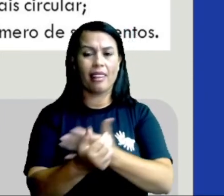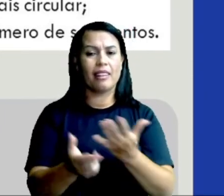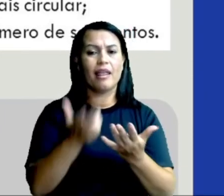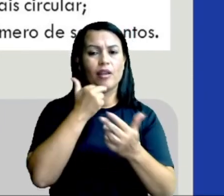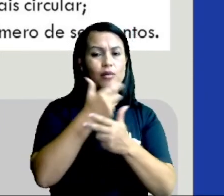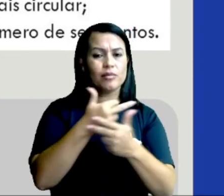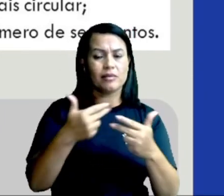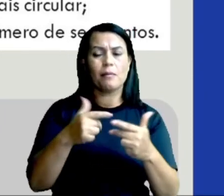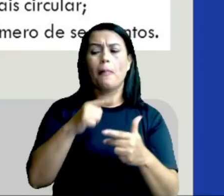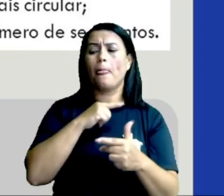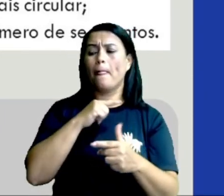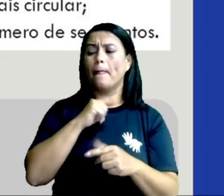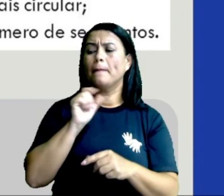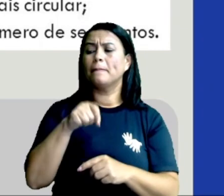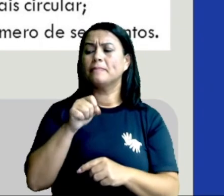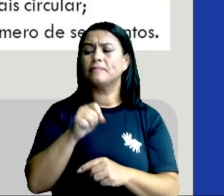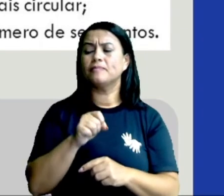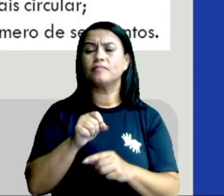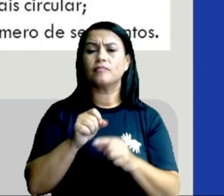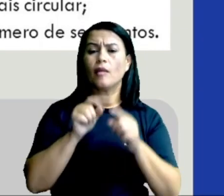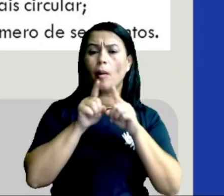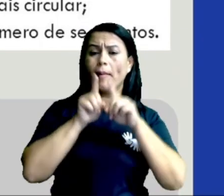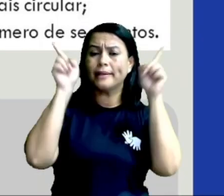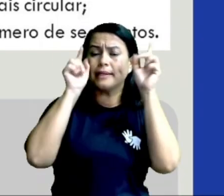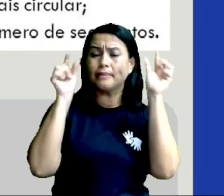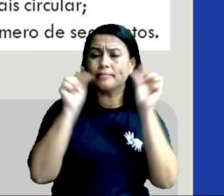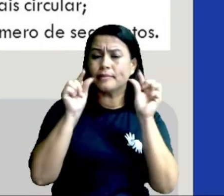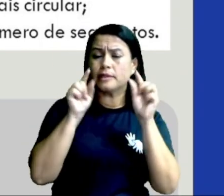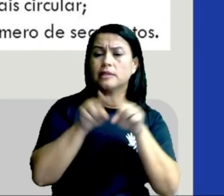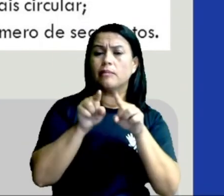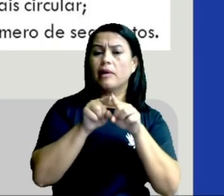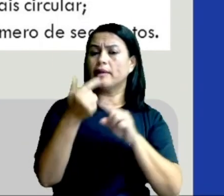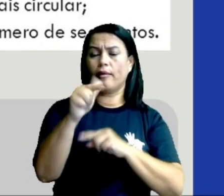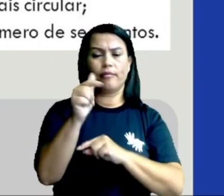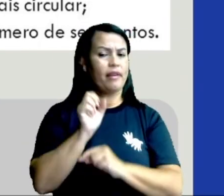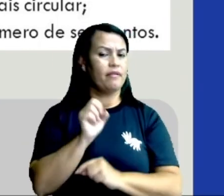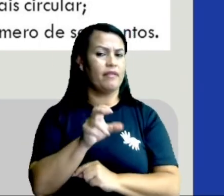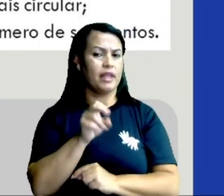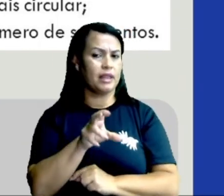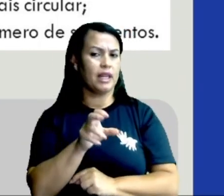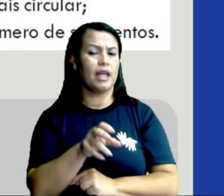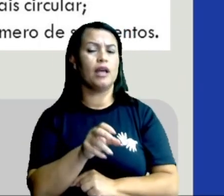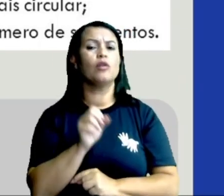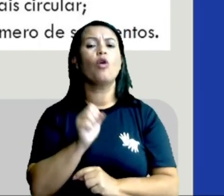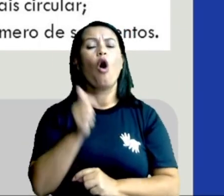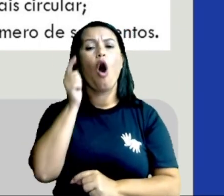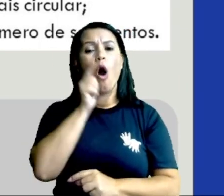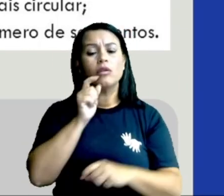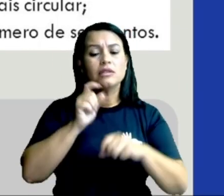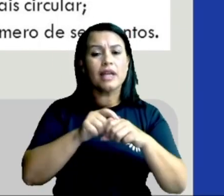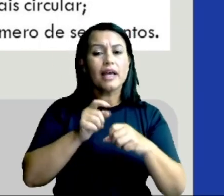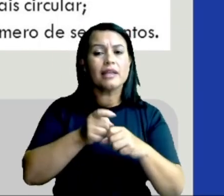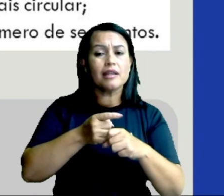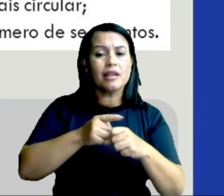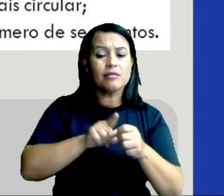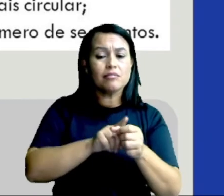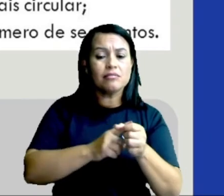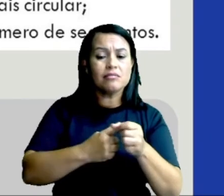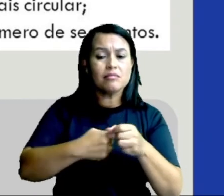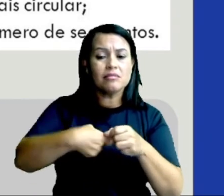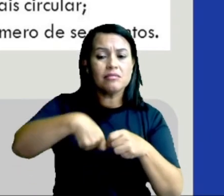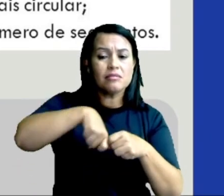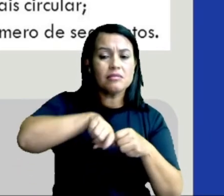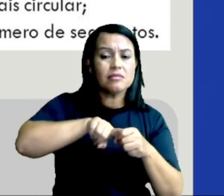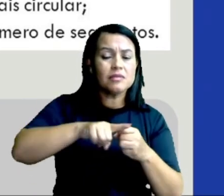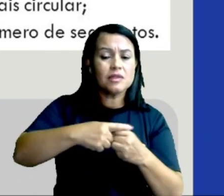Então ele possui um par de anteninhas curtas, não produzem venenos, são capazes de enrolar-se em espiral e tem um corpo mais